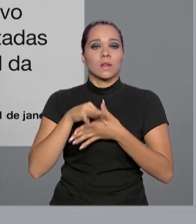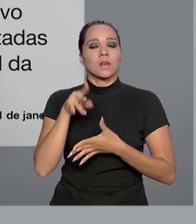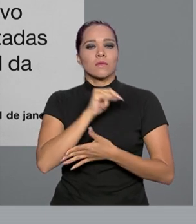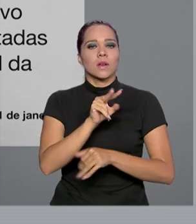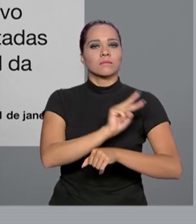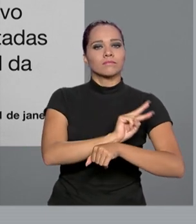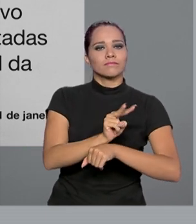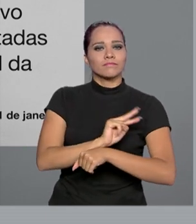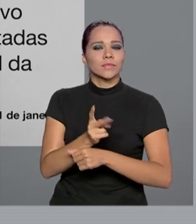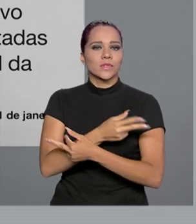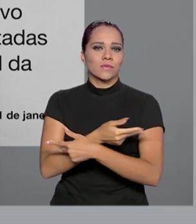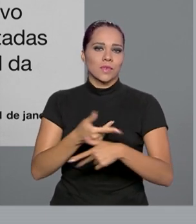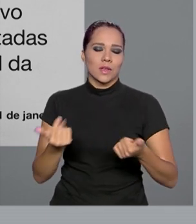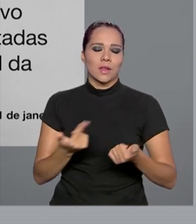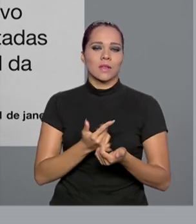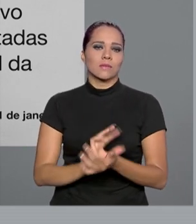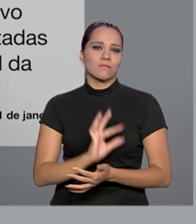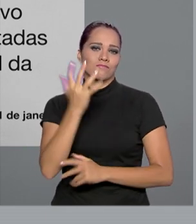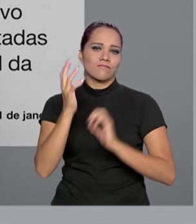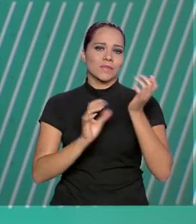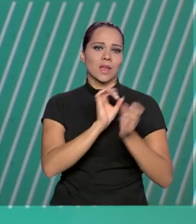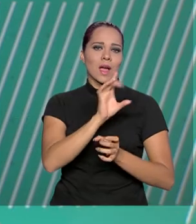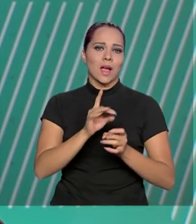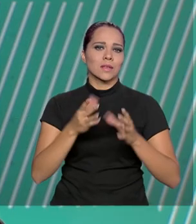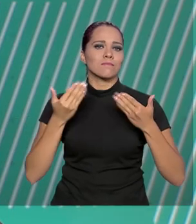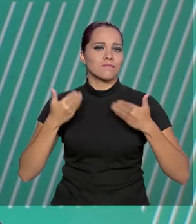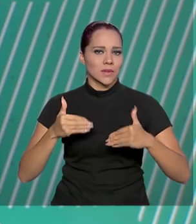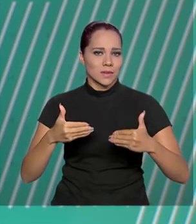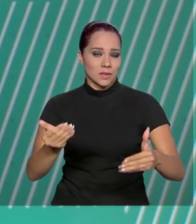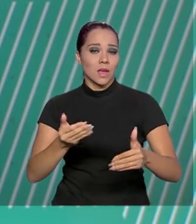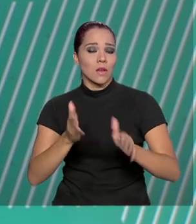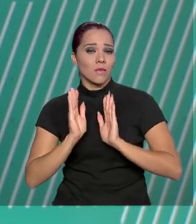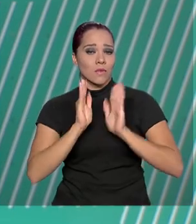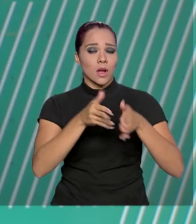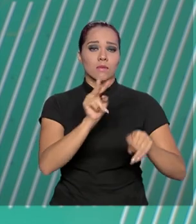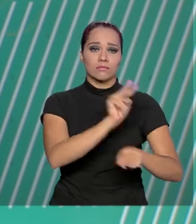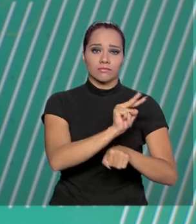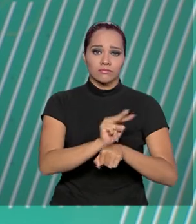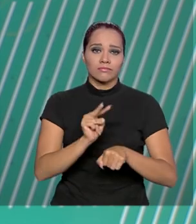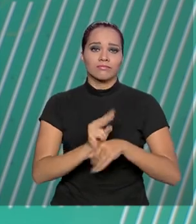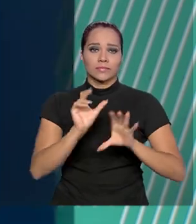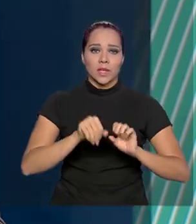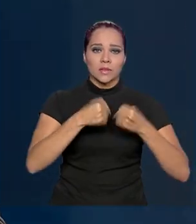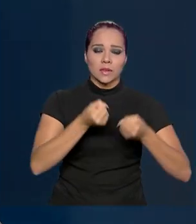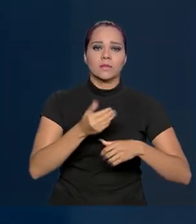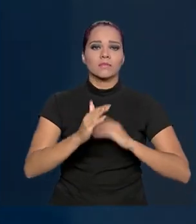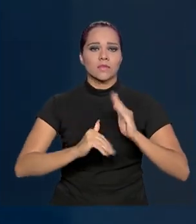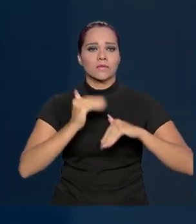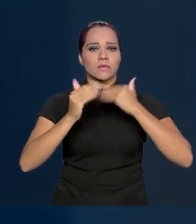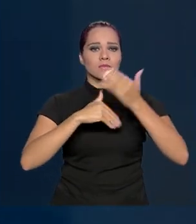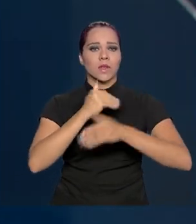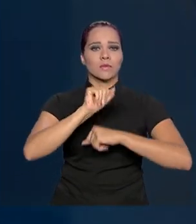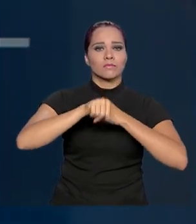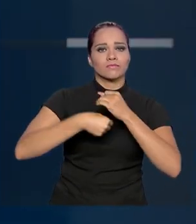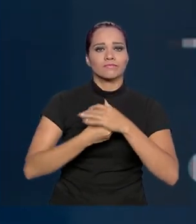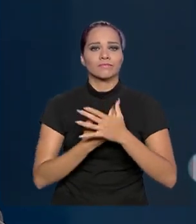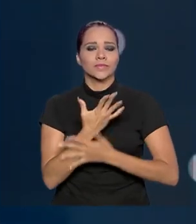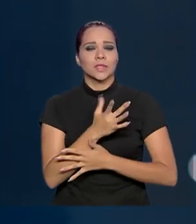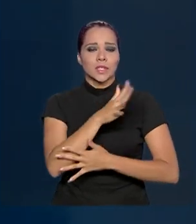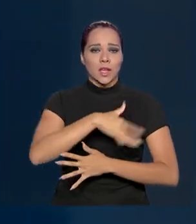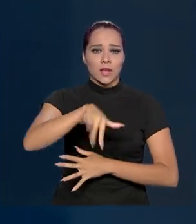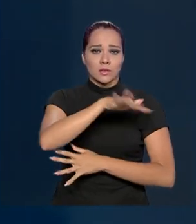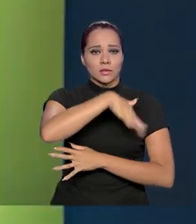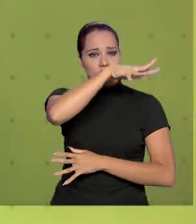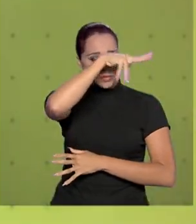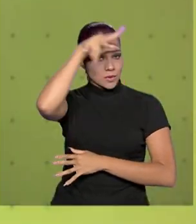monitorar as diversas ações em cada ministério voltadas para proteção, defesa e desenvolvimento sustentável da região